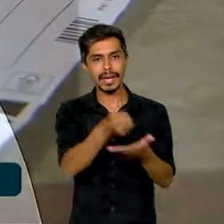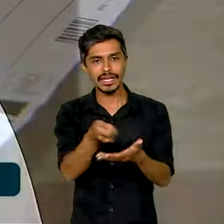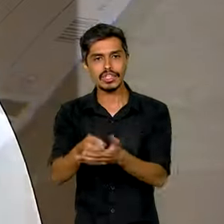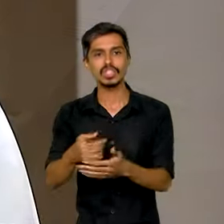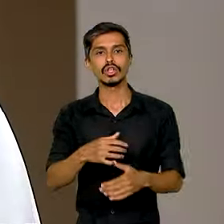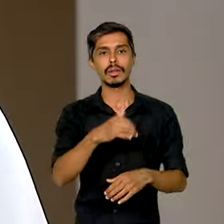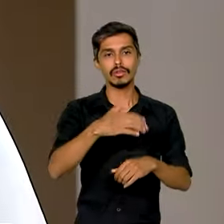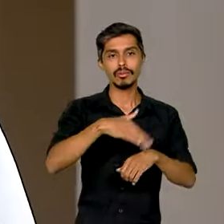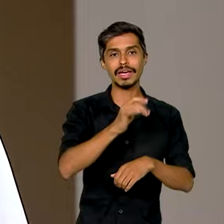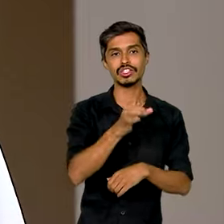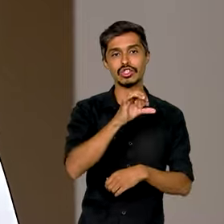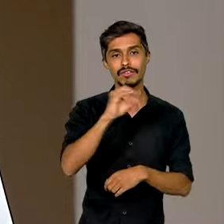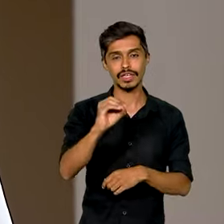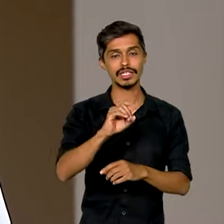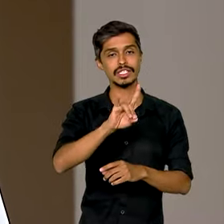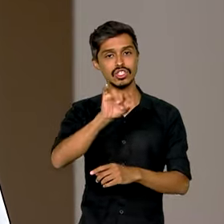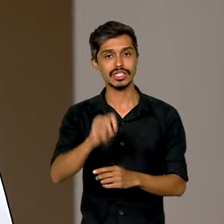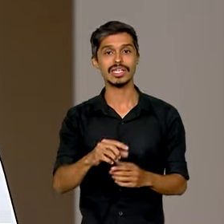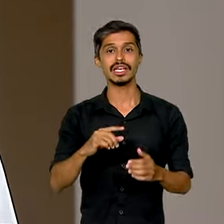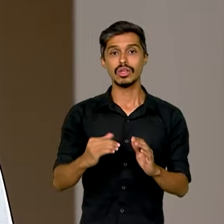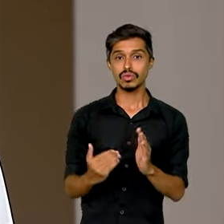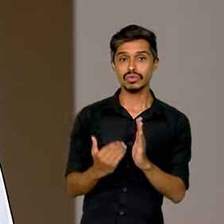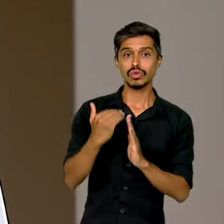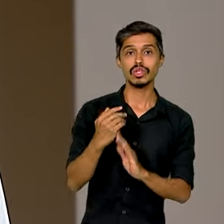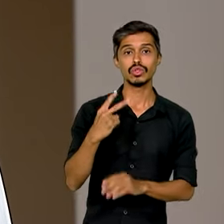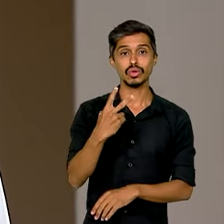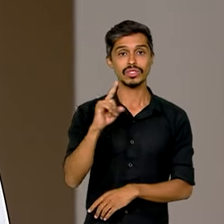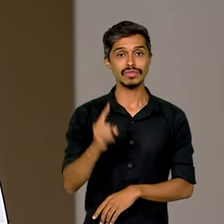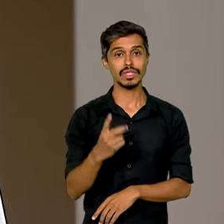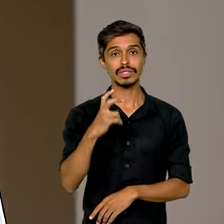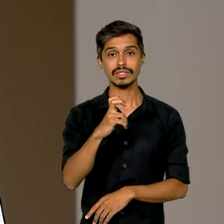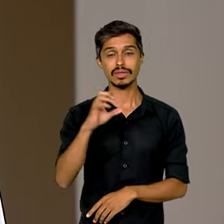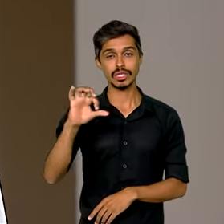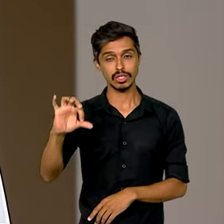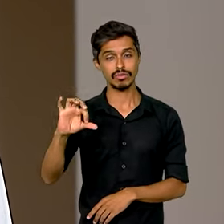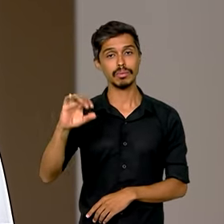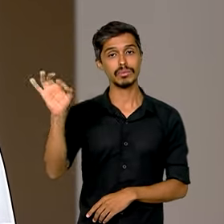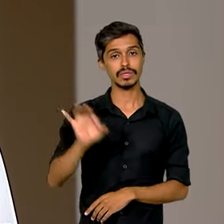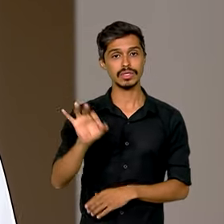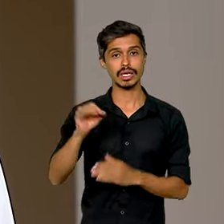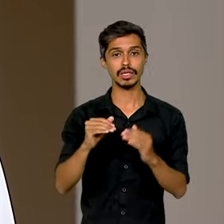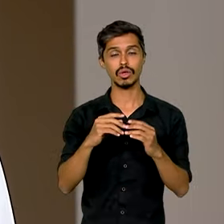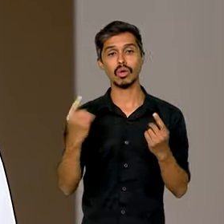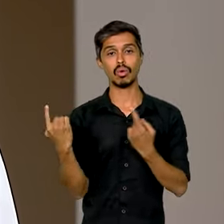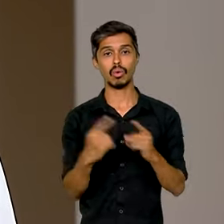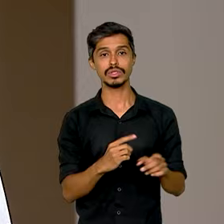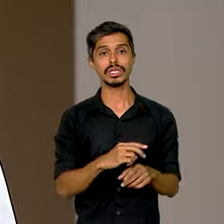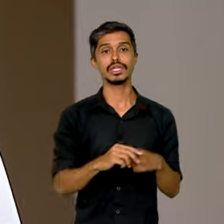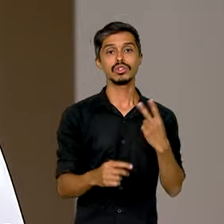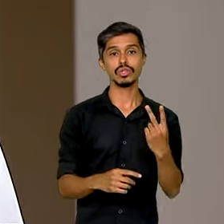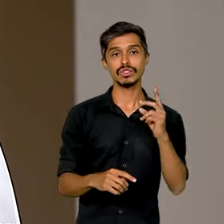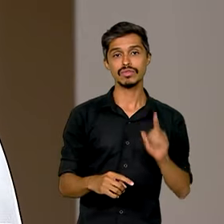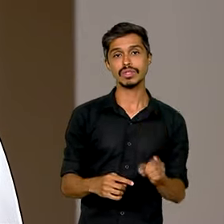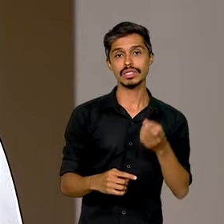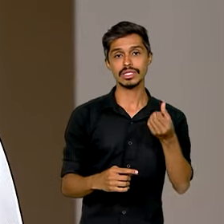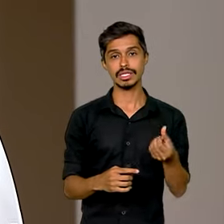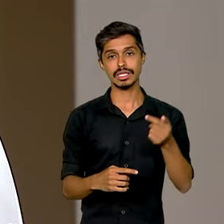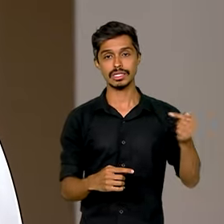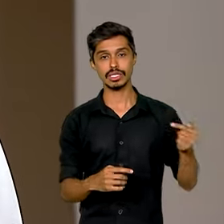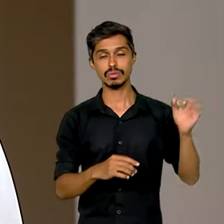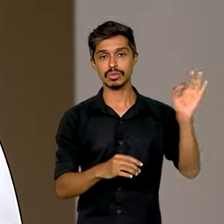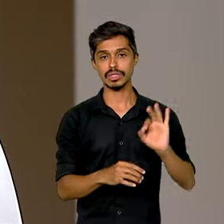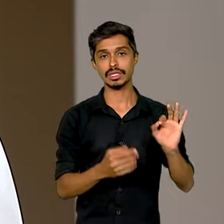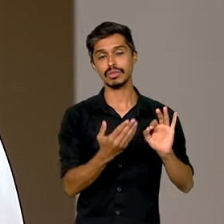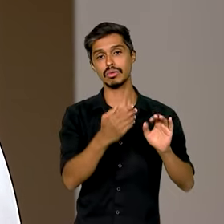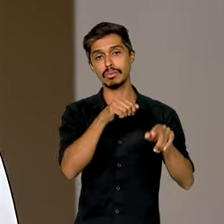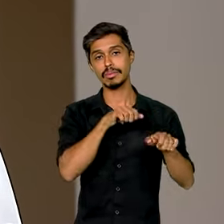dias teve um índice de 2,59% em outubro contra 2,67% em